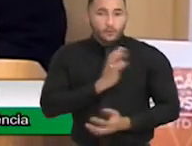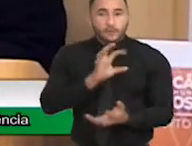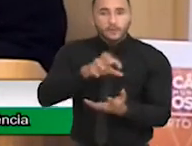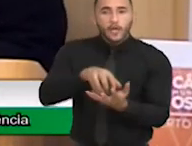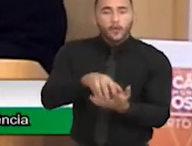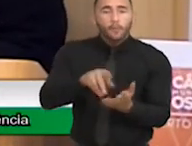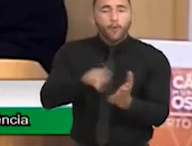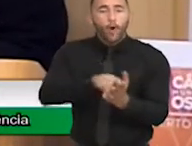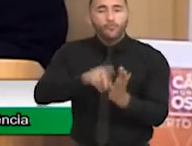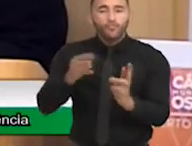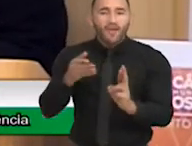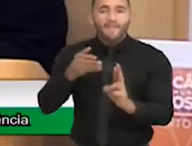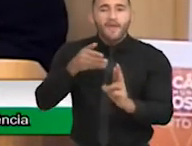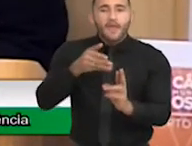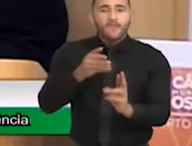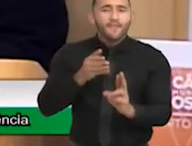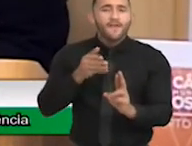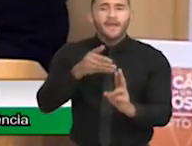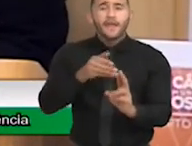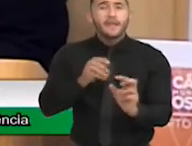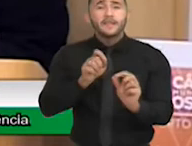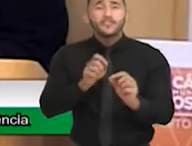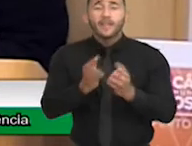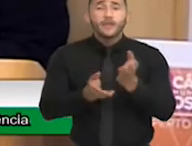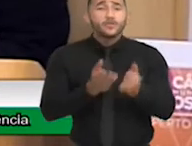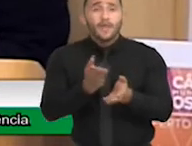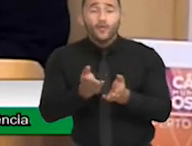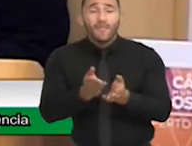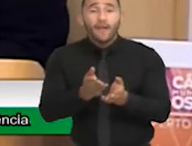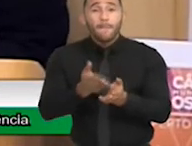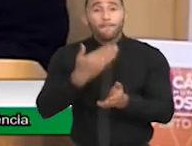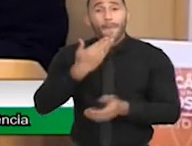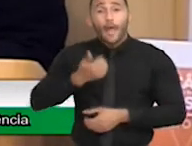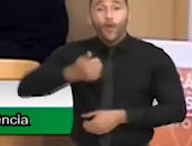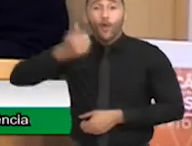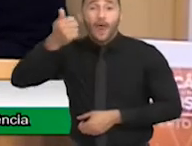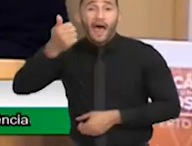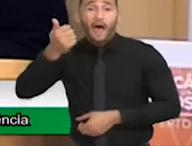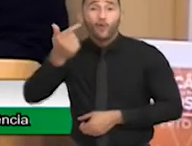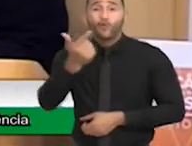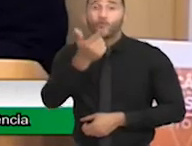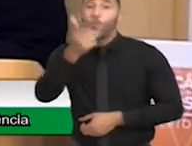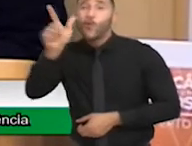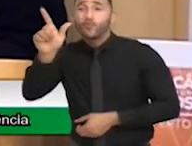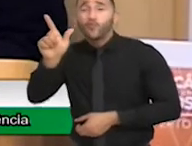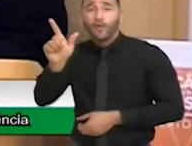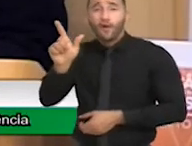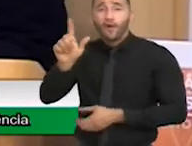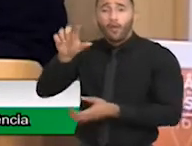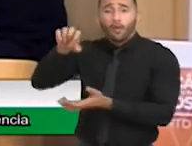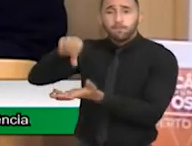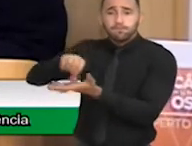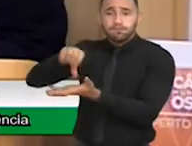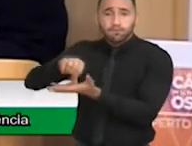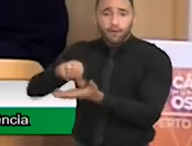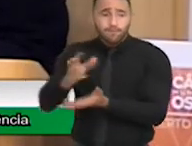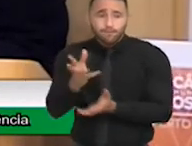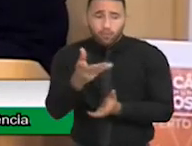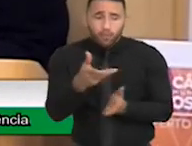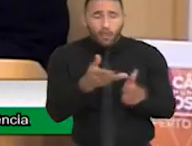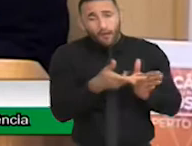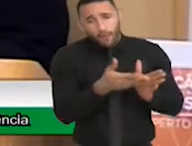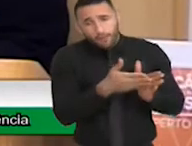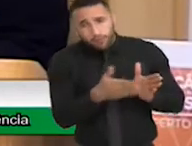habilitação, ele otimiza o sistema. Entendeu? Ele faz um processo de gestão intersetorial